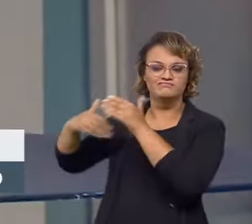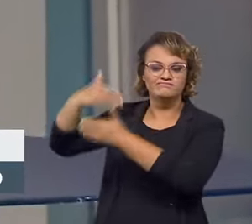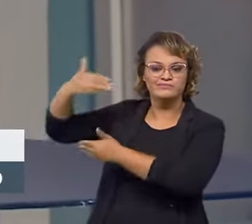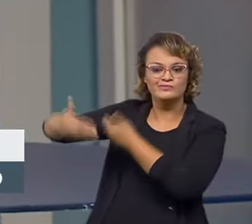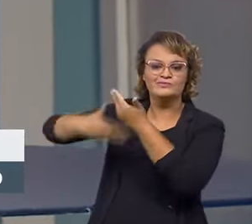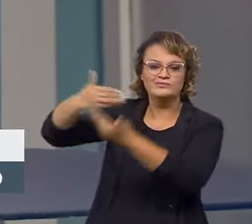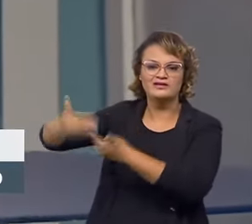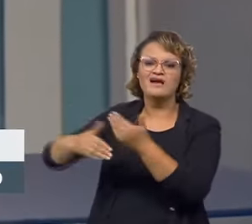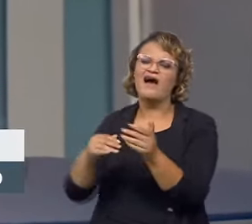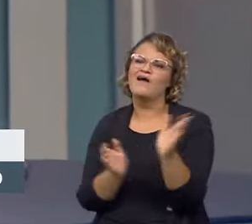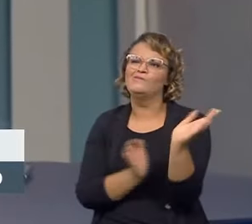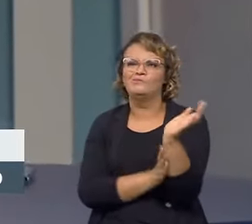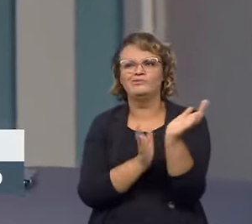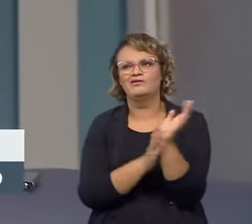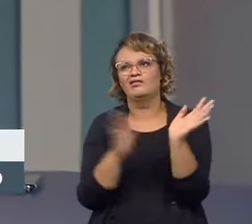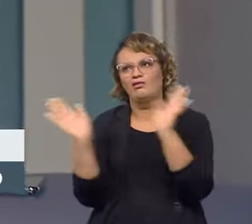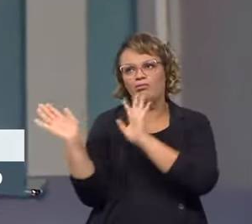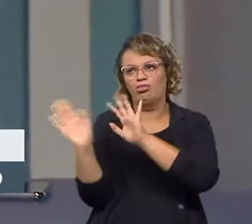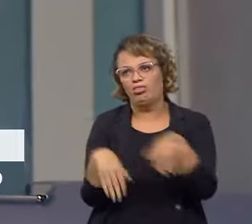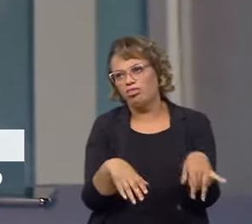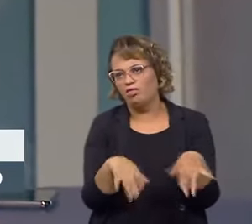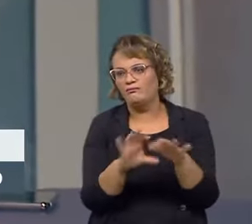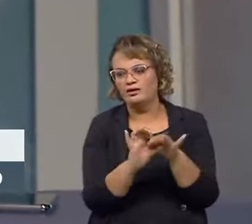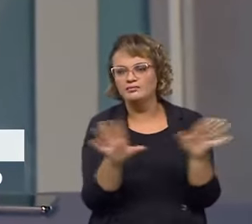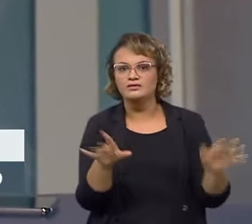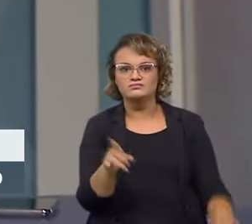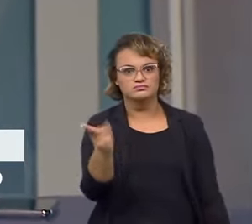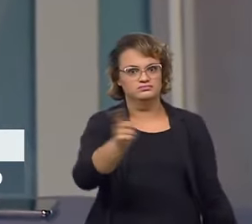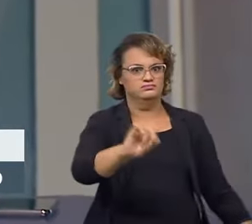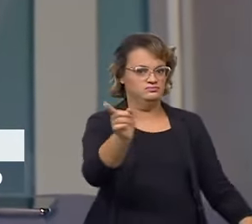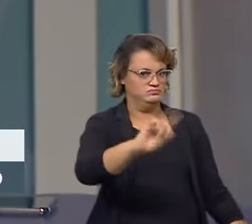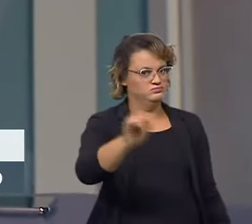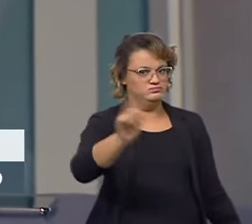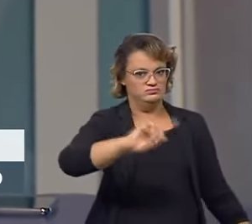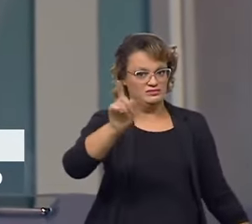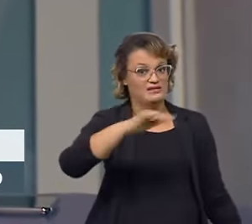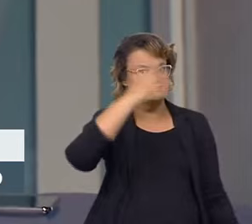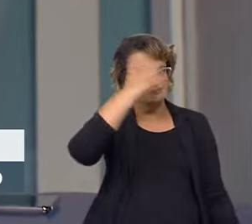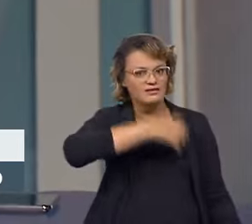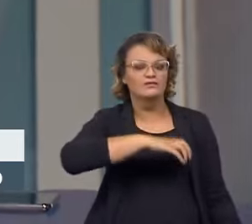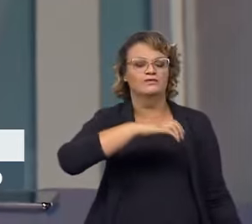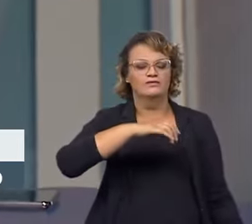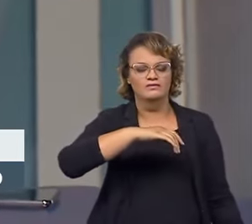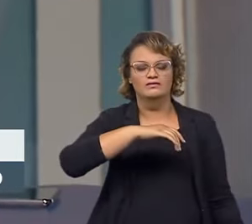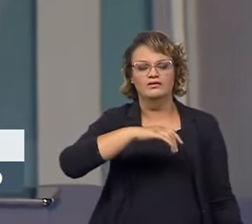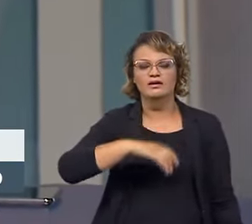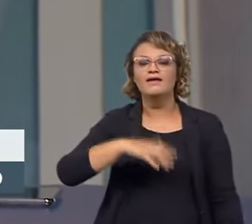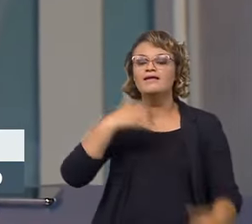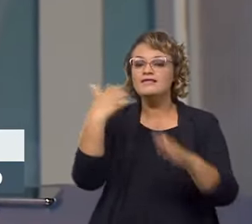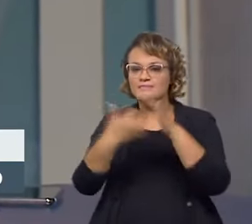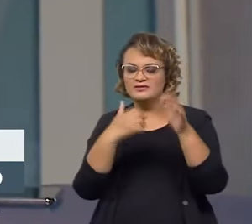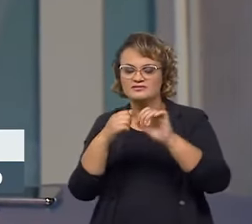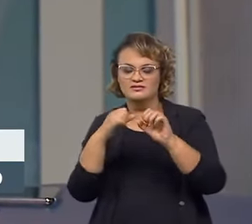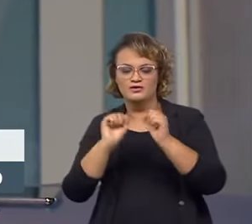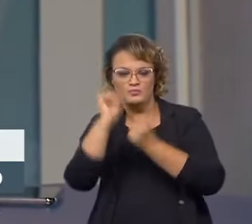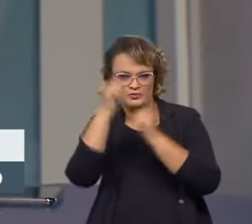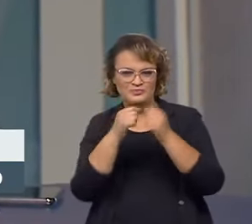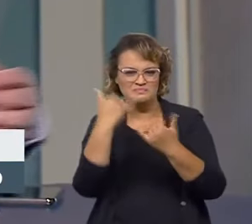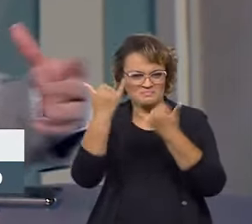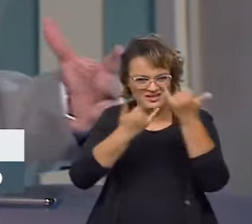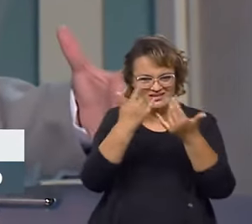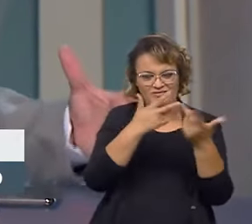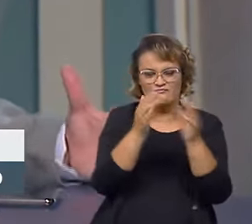simplesmente uma burocracia que você vai dar uma autorização ou pode botar o selo no produto. Não, uma empresa que vai fabricar brinquedo, por exemplo,